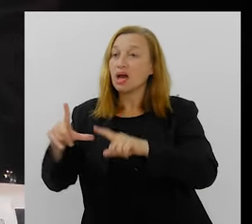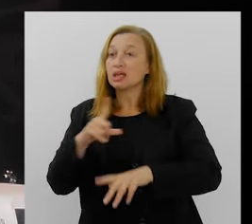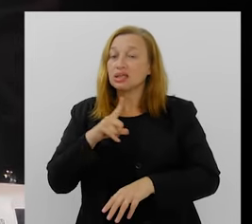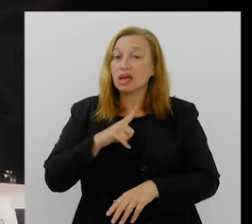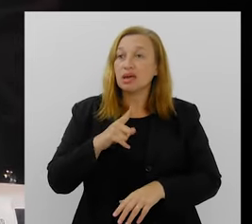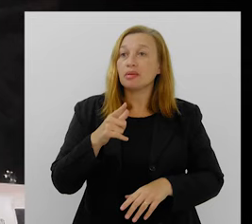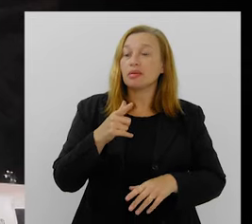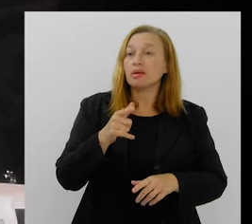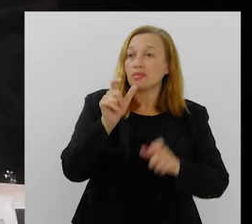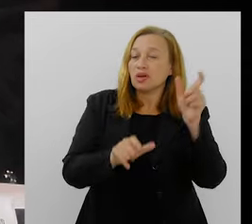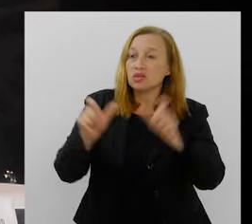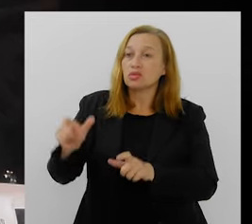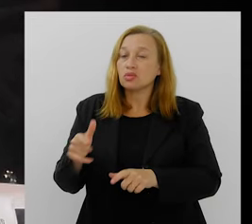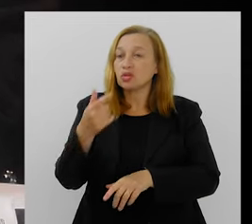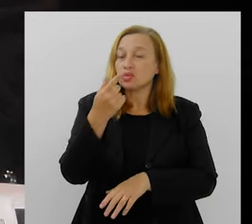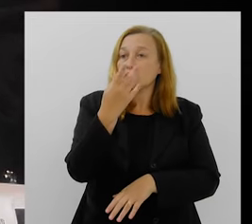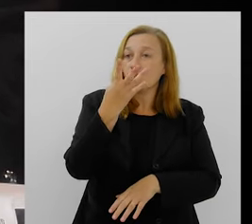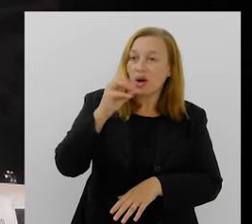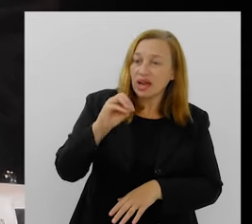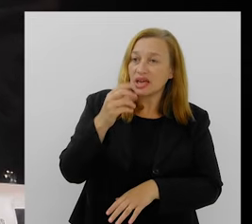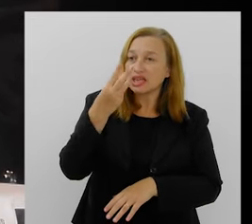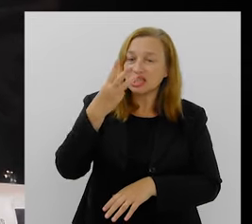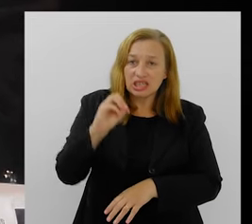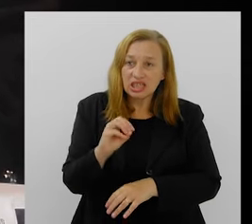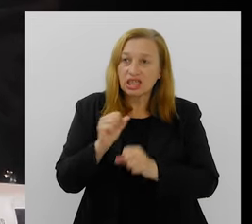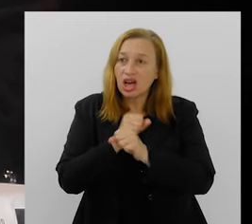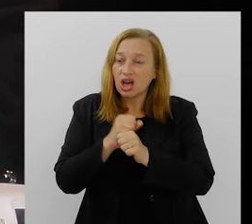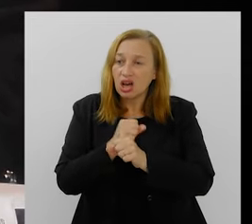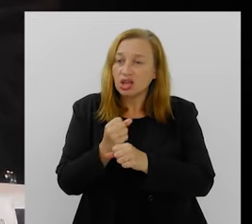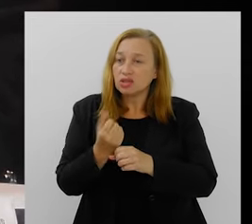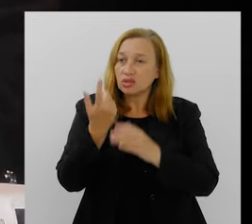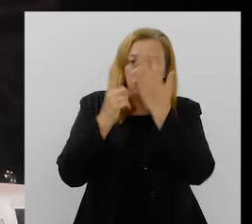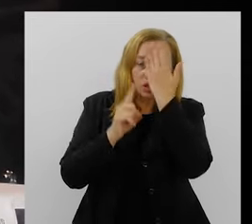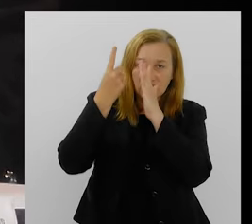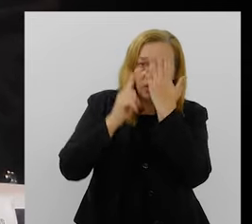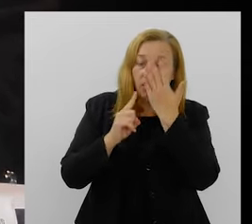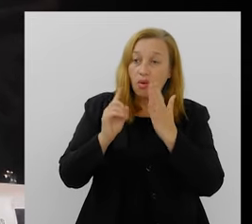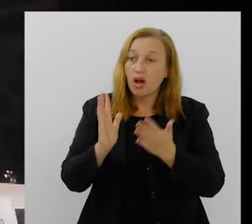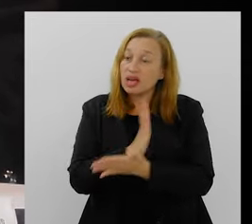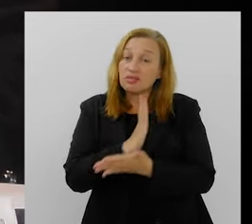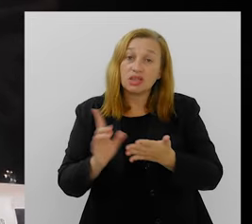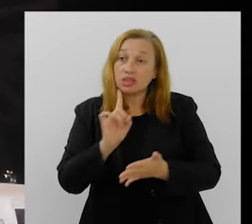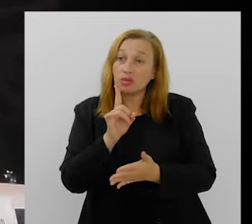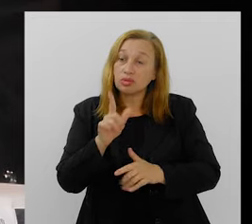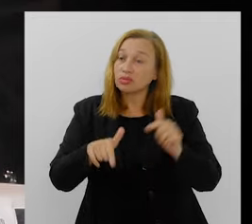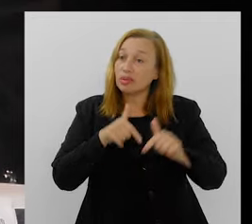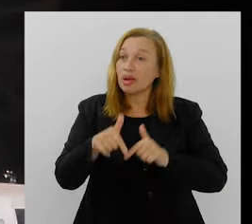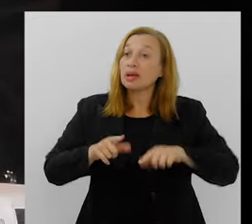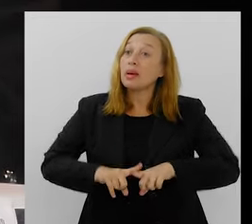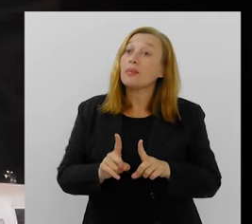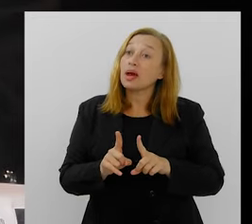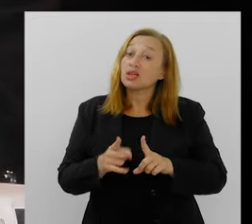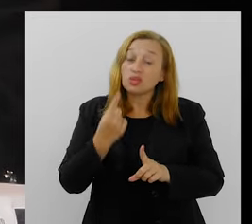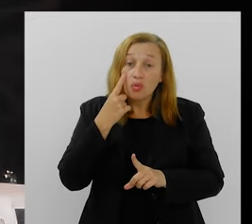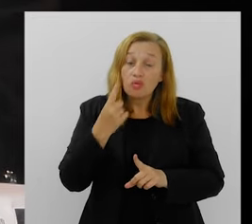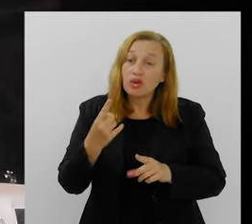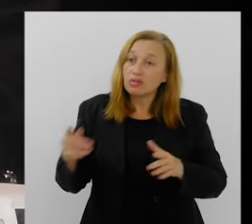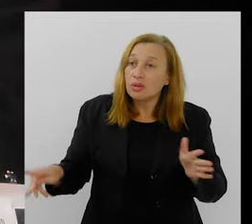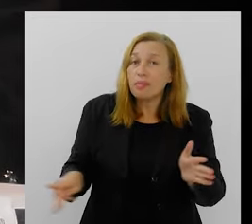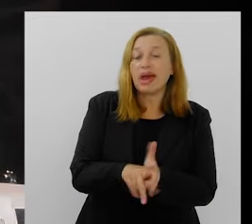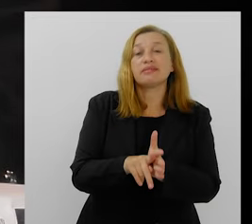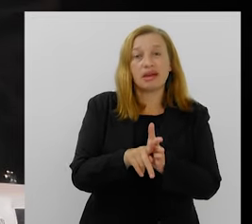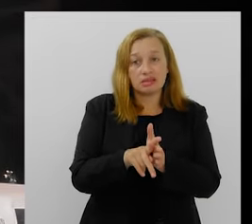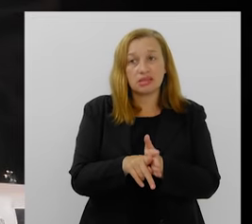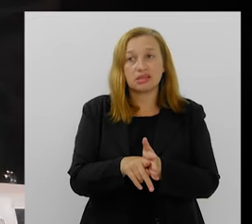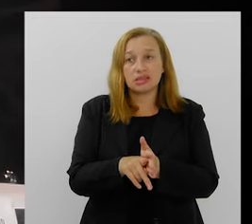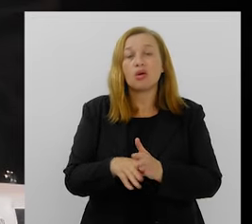gente com 40 anos de Carnaval, com 30 anos de Carnaval, que, às vezes, não estão atuando, mas estão ali ainda. Fazem